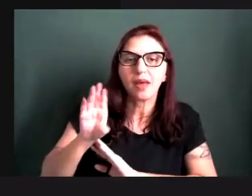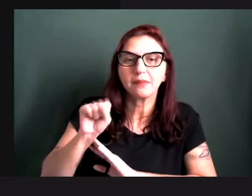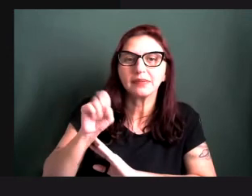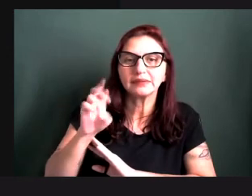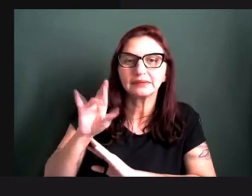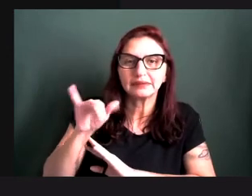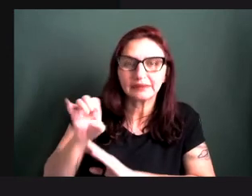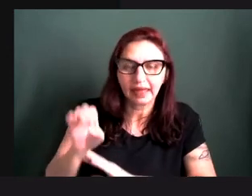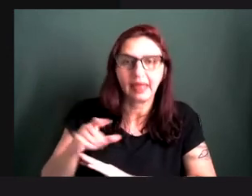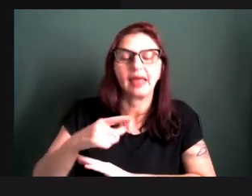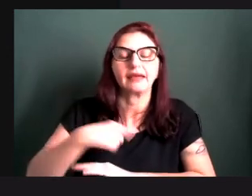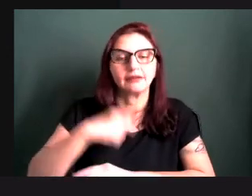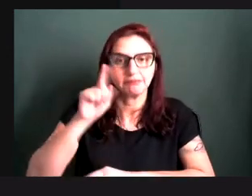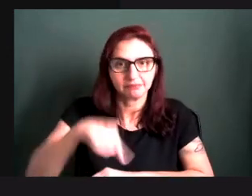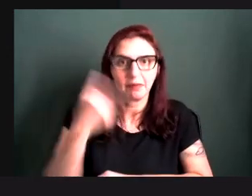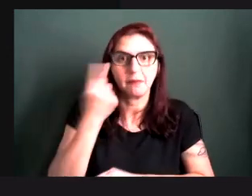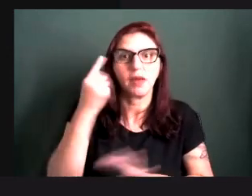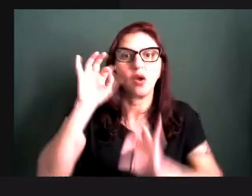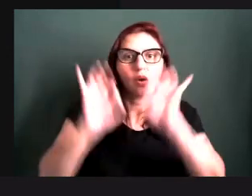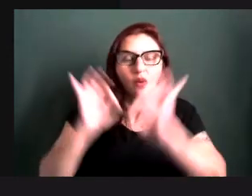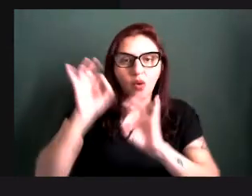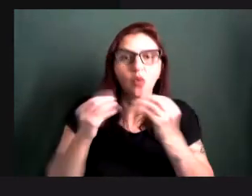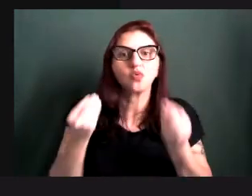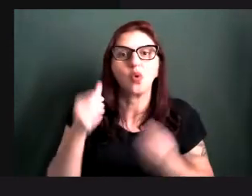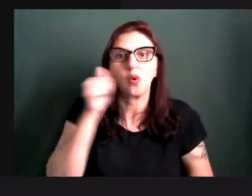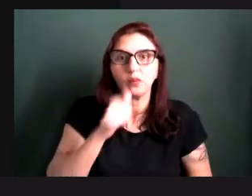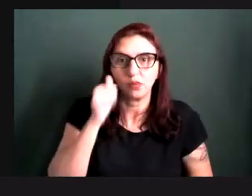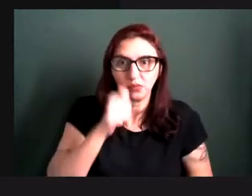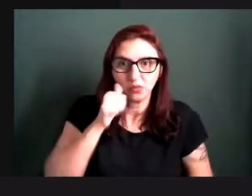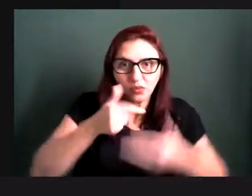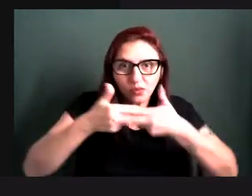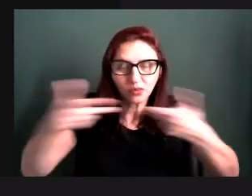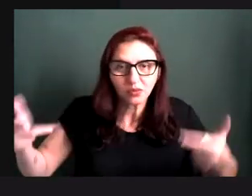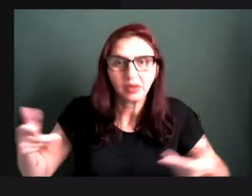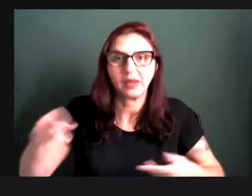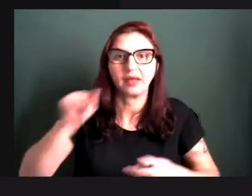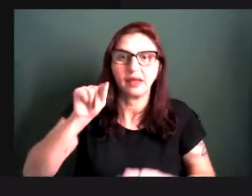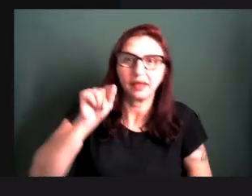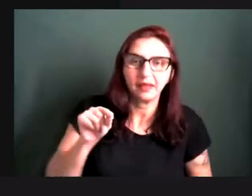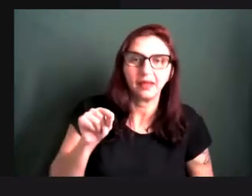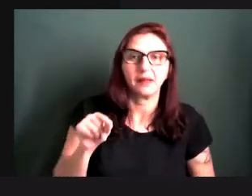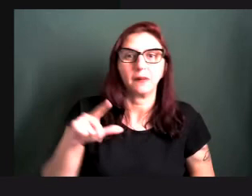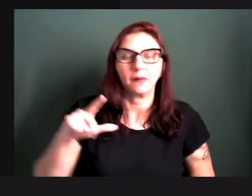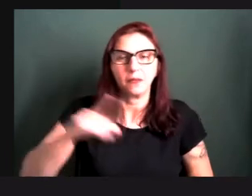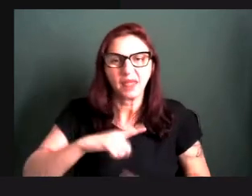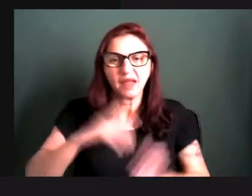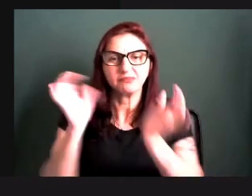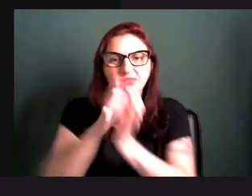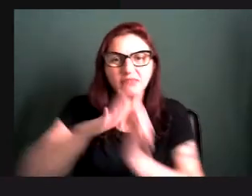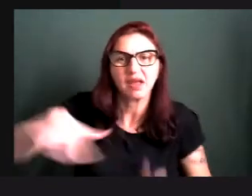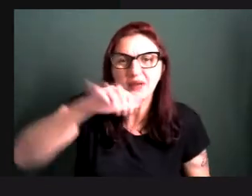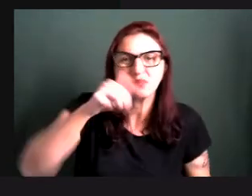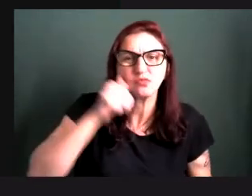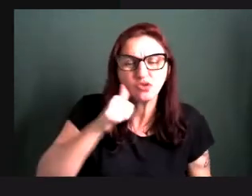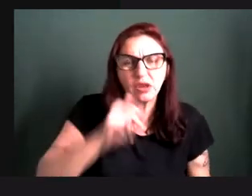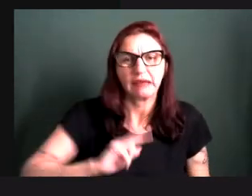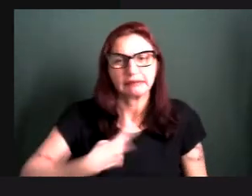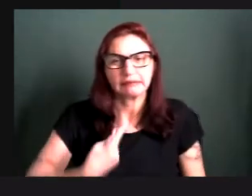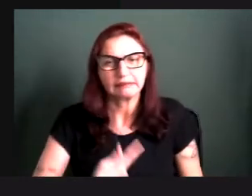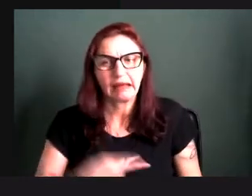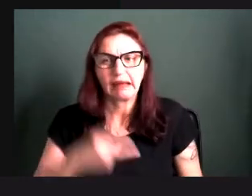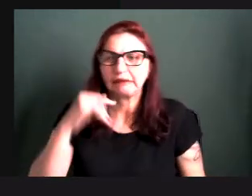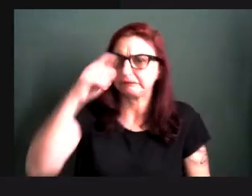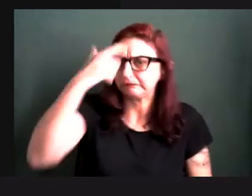em Luta, Força e Pluralidade, onde façam apanhados de mulheres de todas as suas etnias, mulheres trans, mulheres cis, eu tenho a